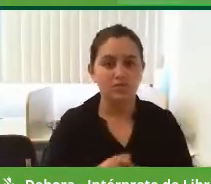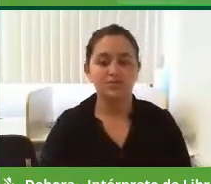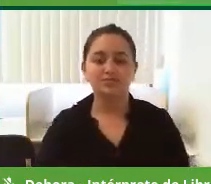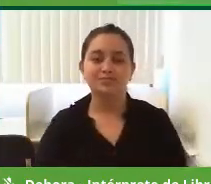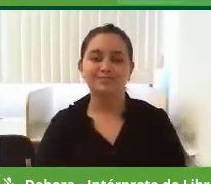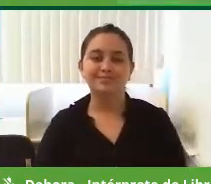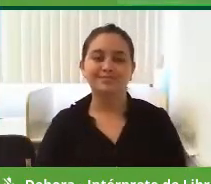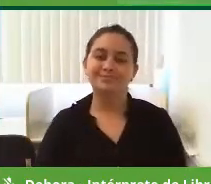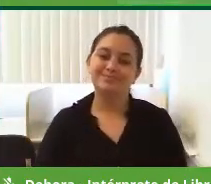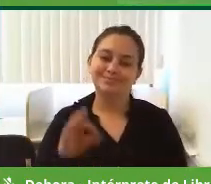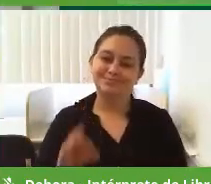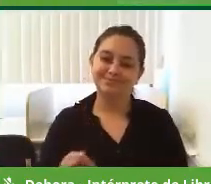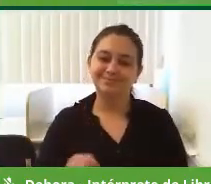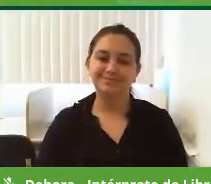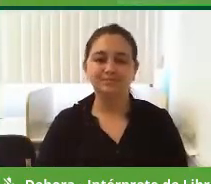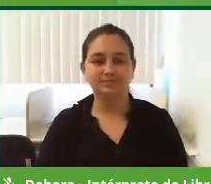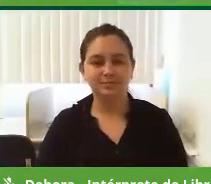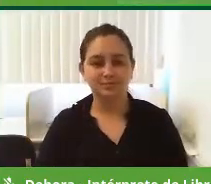Certo, Tadeu.